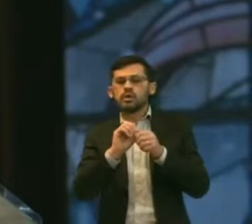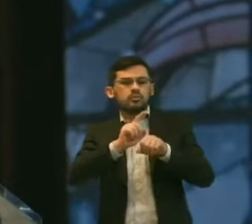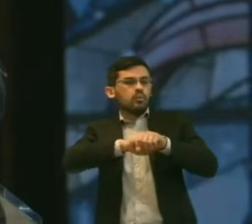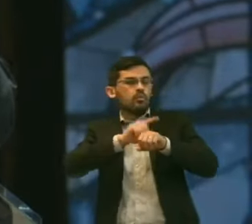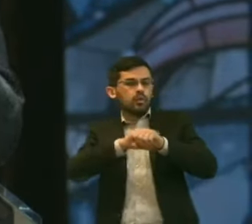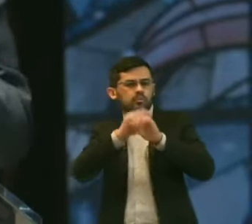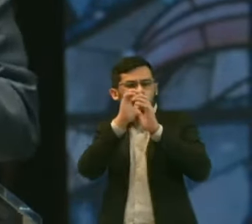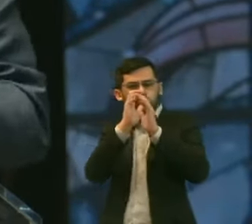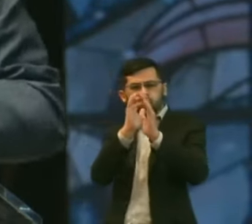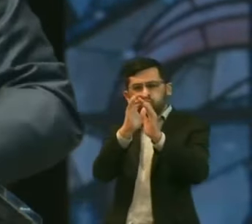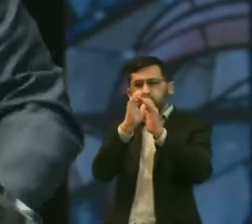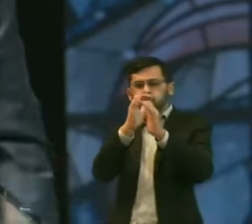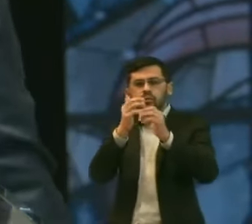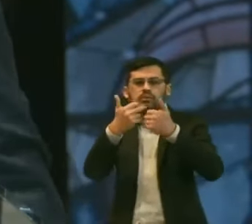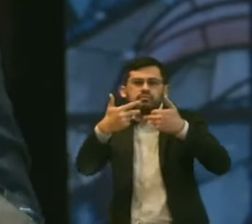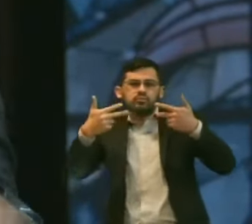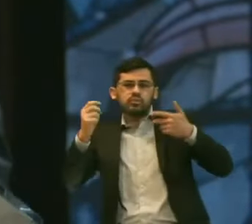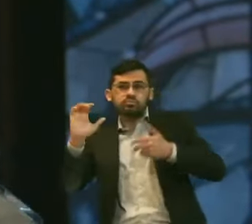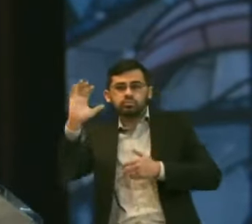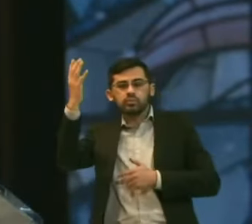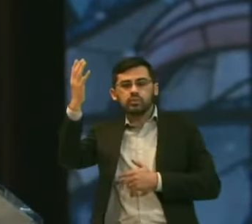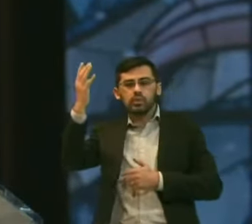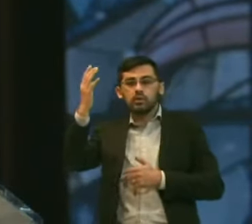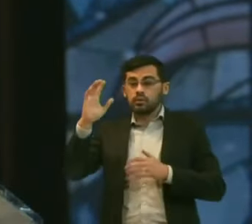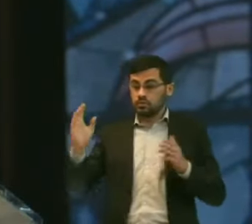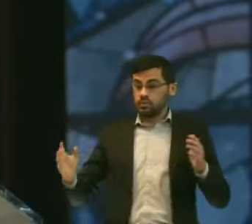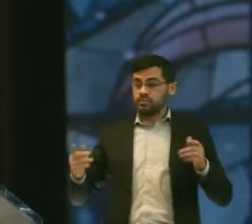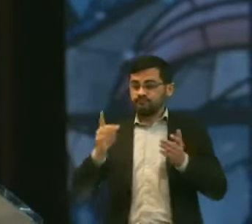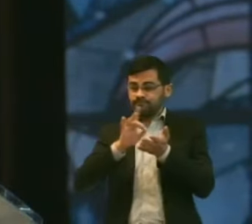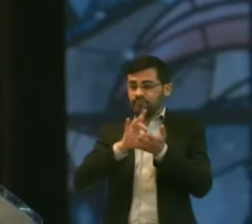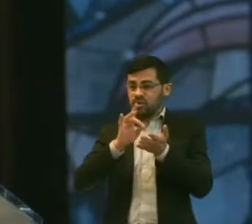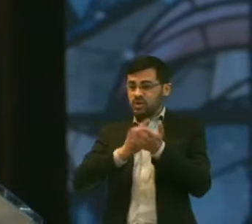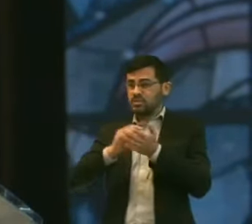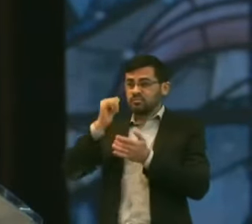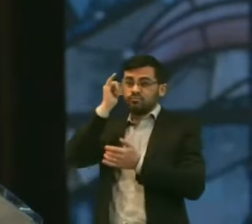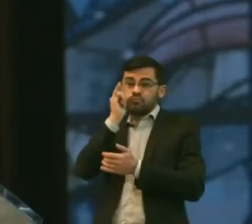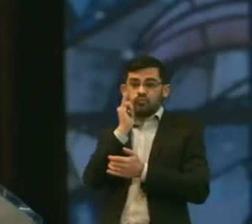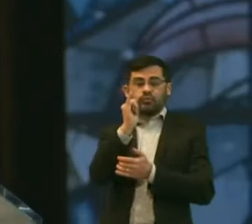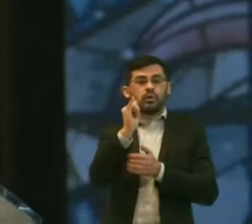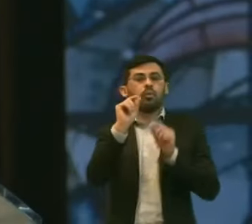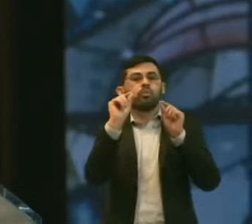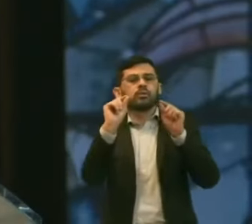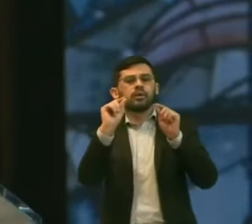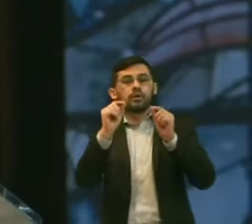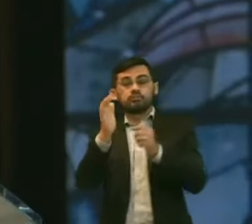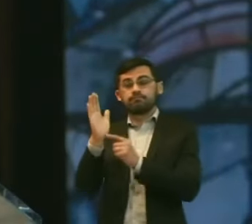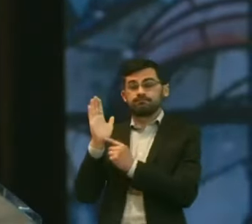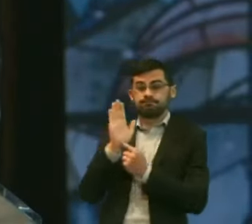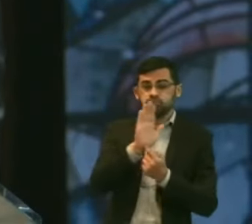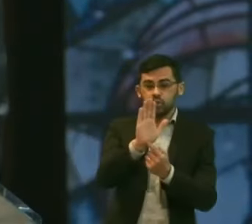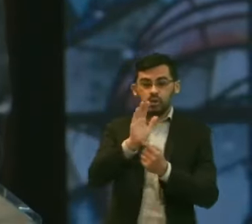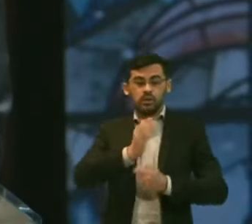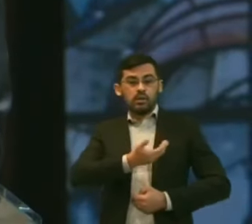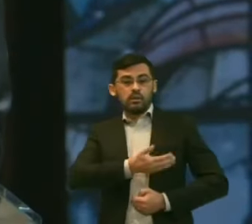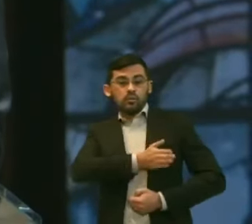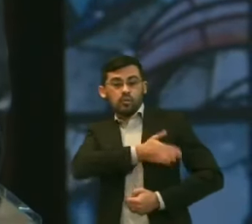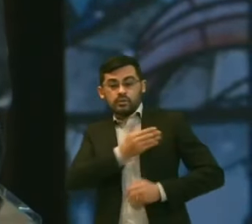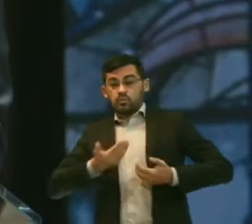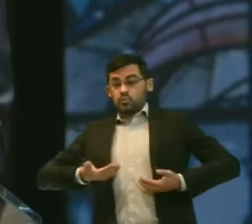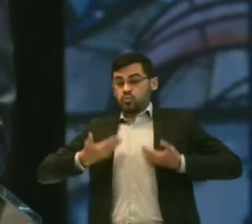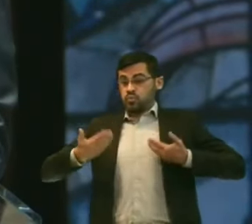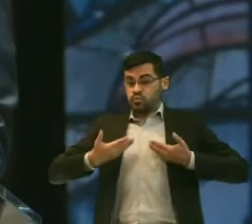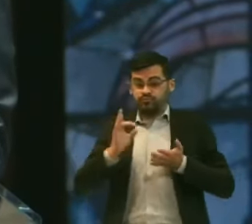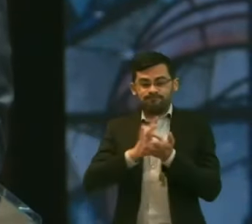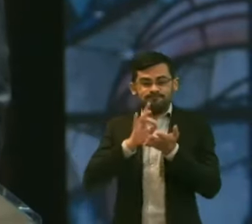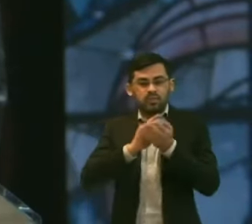trombetas estão tocando? Então a profecia foi revelada pra trazer ânimo ao coração dos servos de